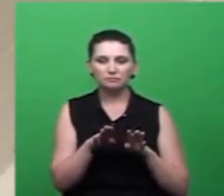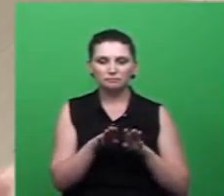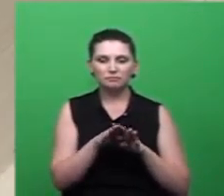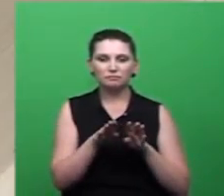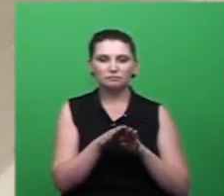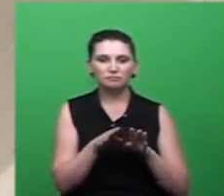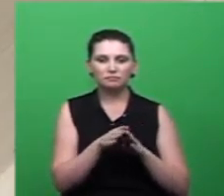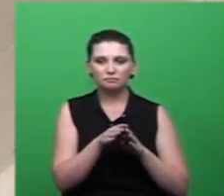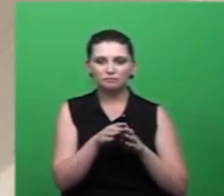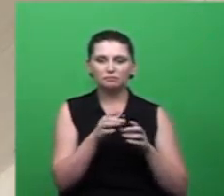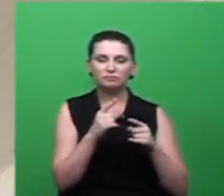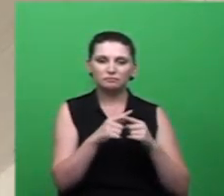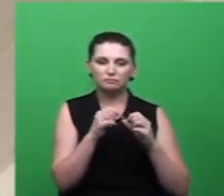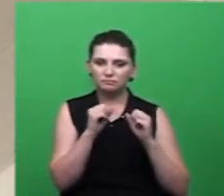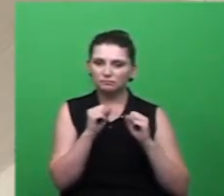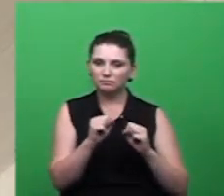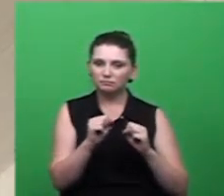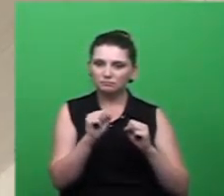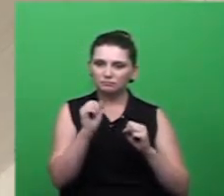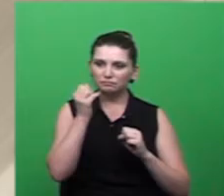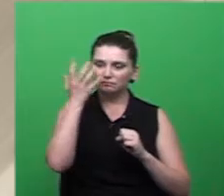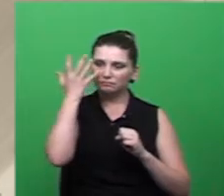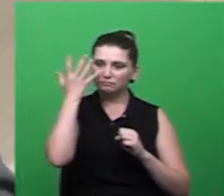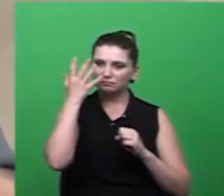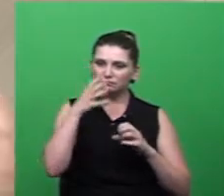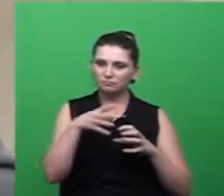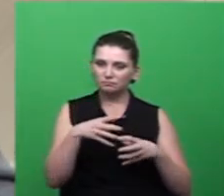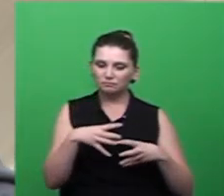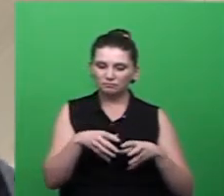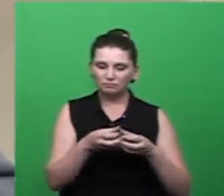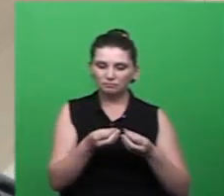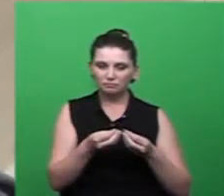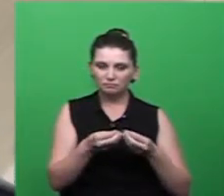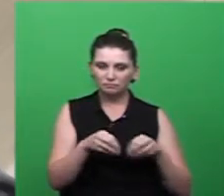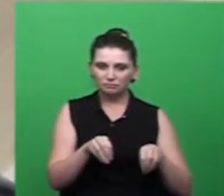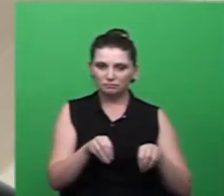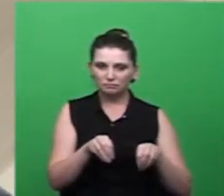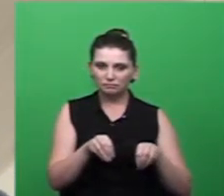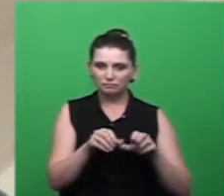larvas antes que elas se eclodam e formem realmente um mosquito isso não